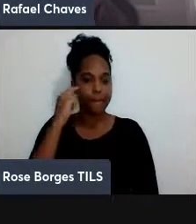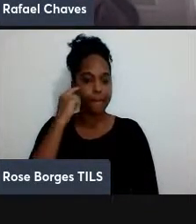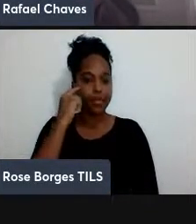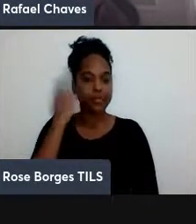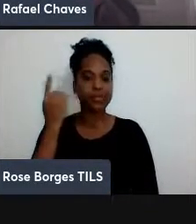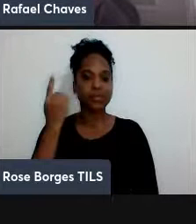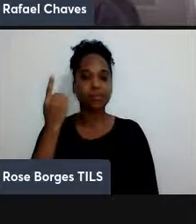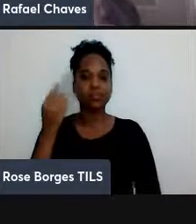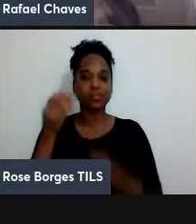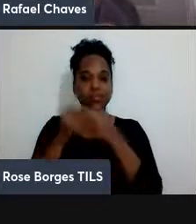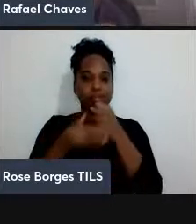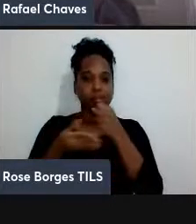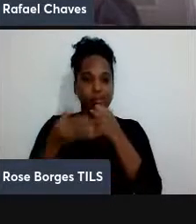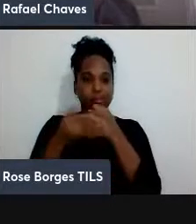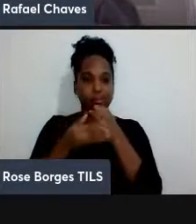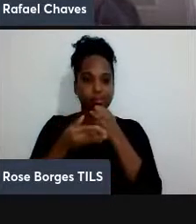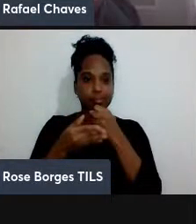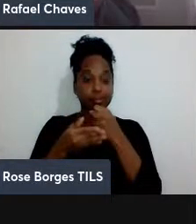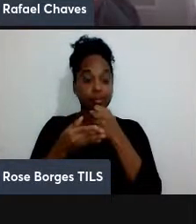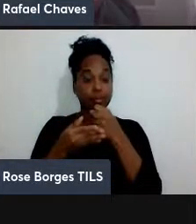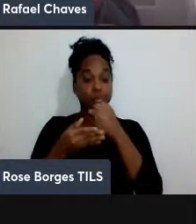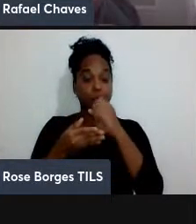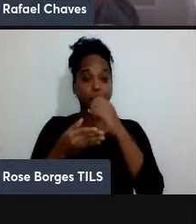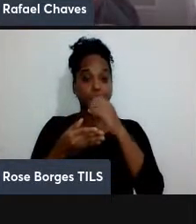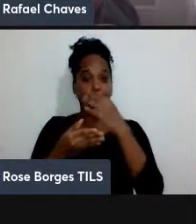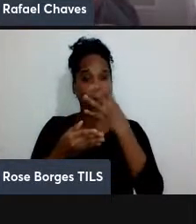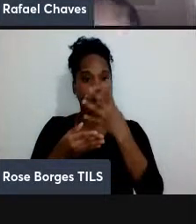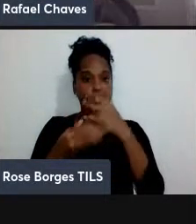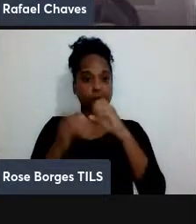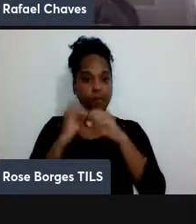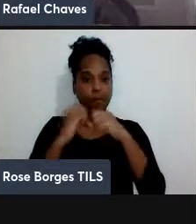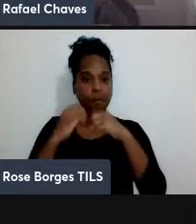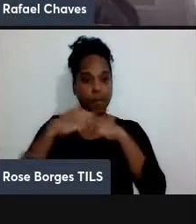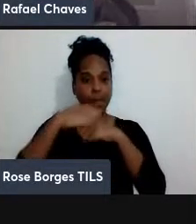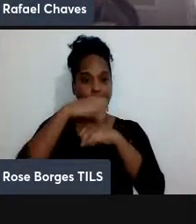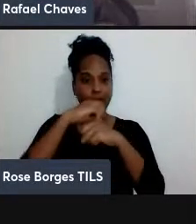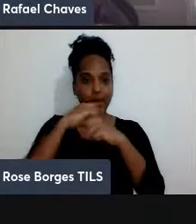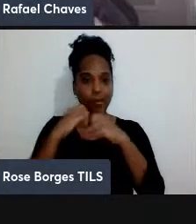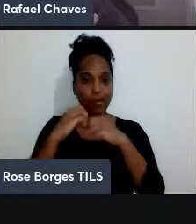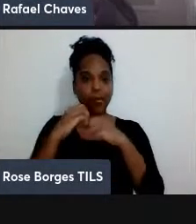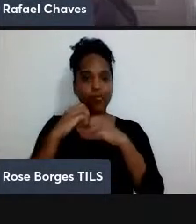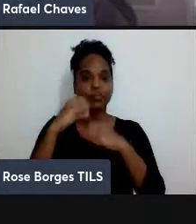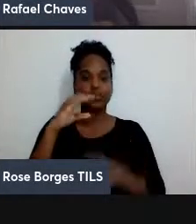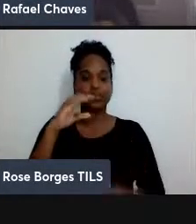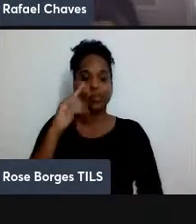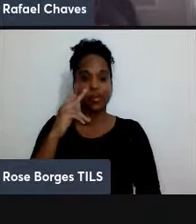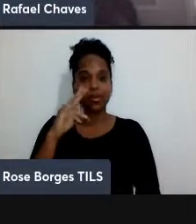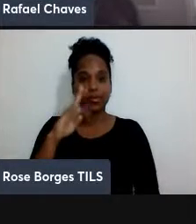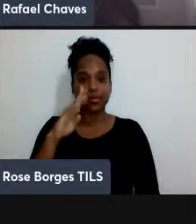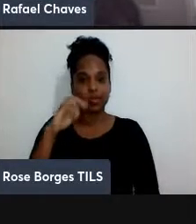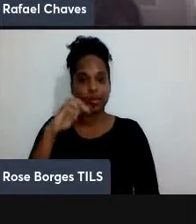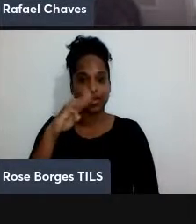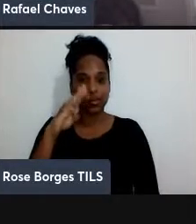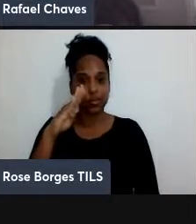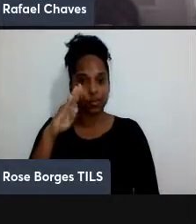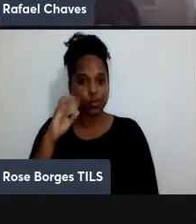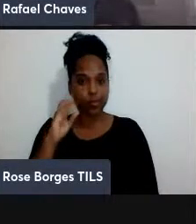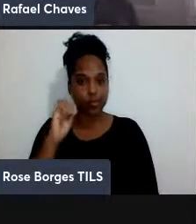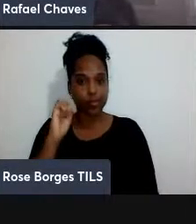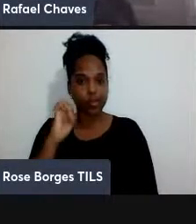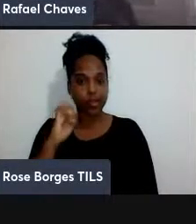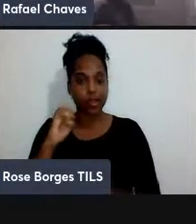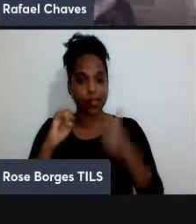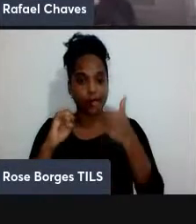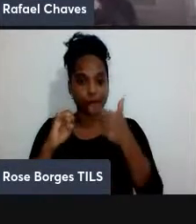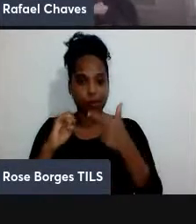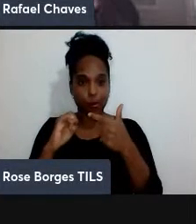então se eu tenho 300 spins eletrônicos eu vou precisar de a princípio dois elevado a trezentos números reais